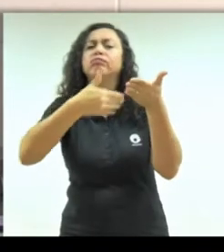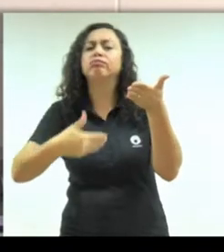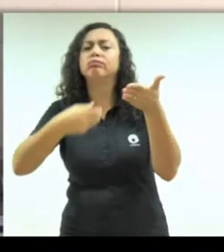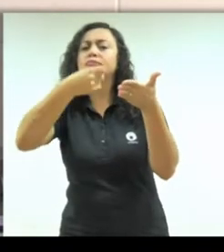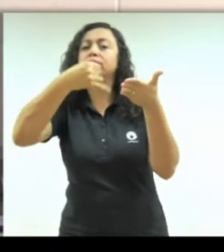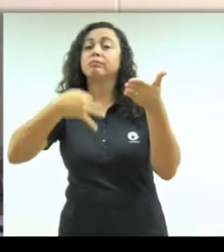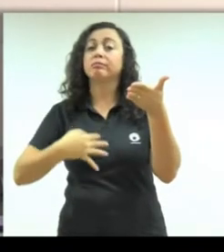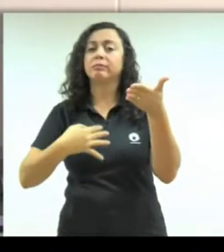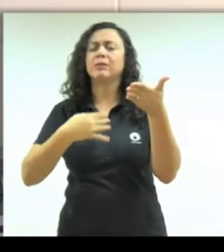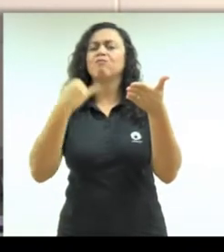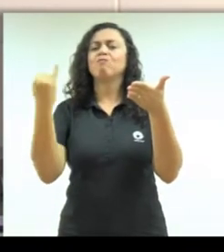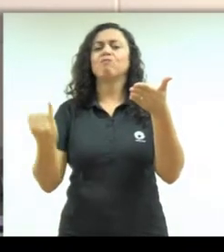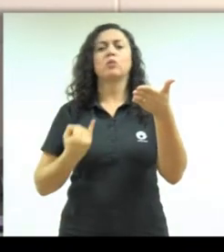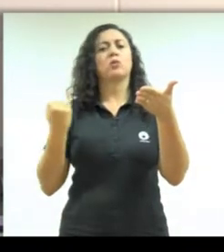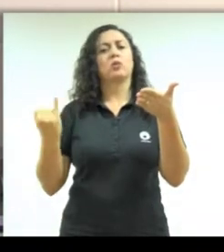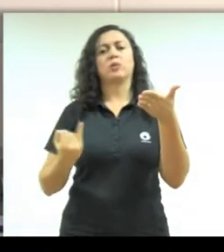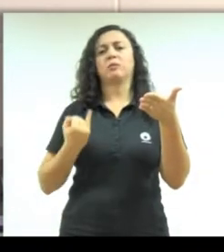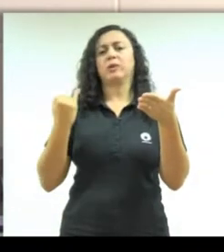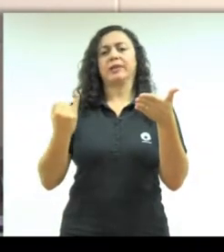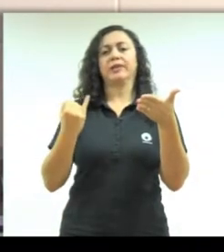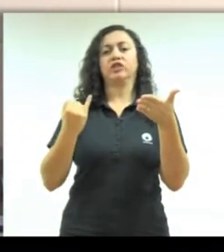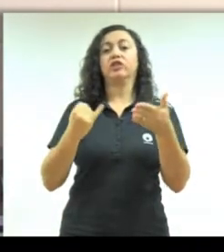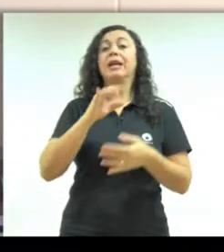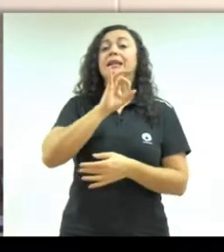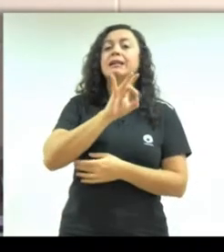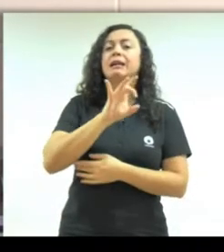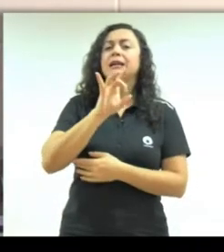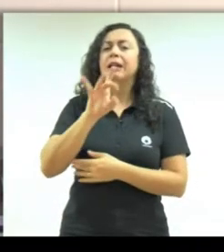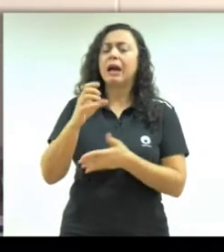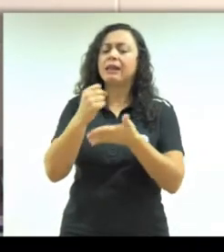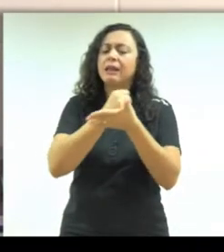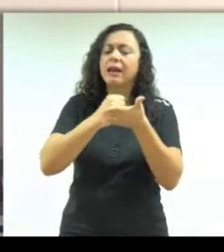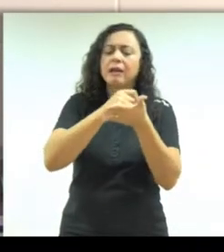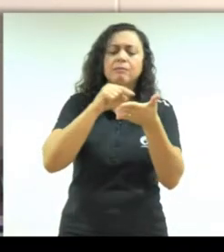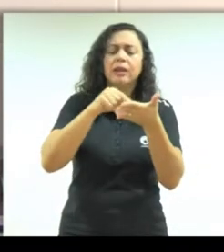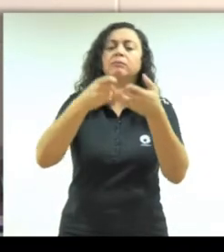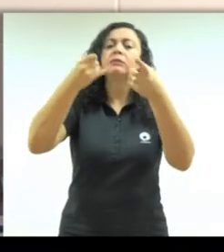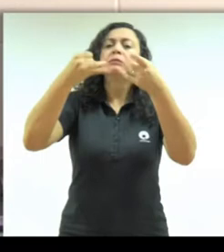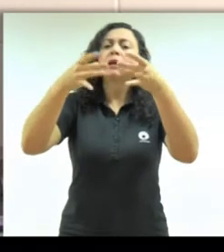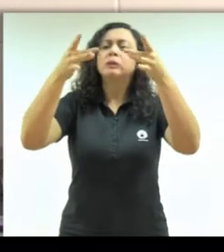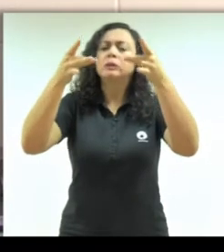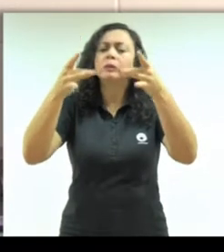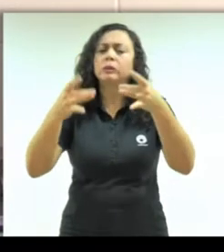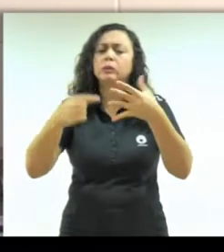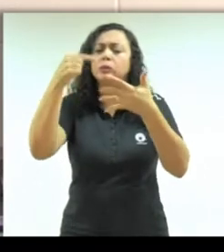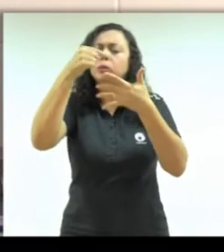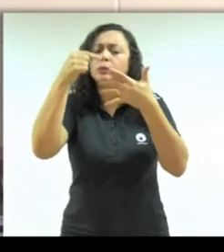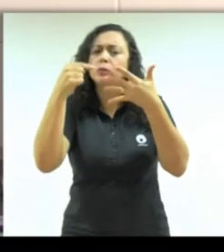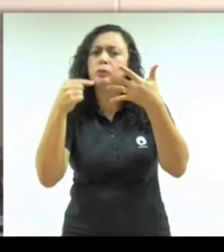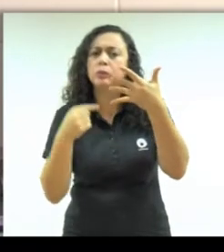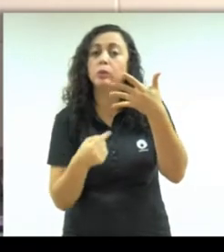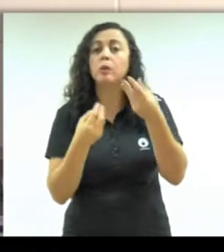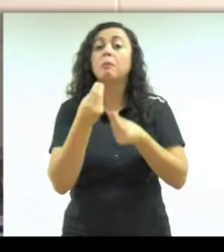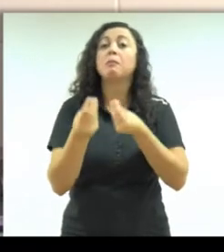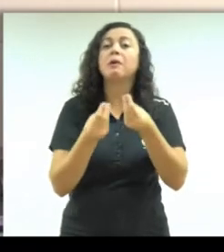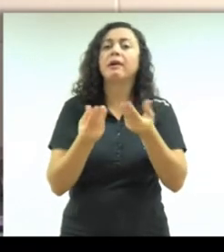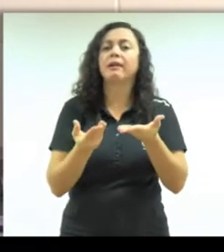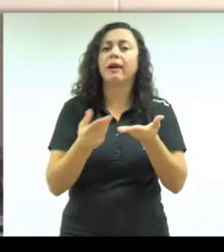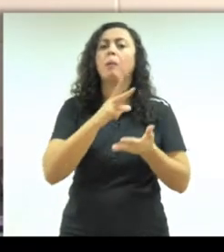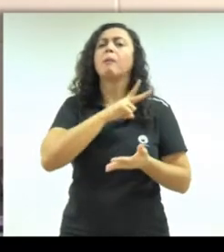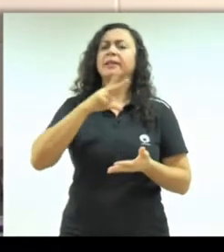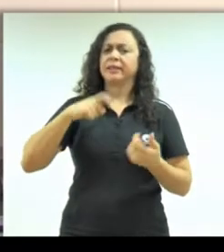Acho que é muito importante cada medicação, ela ser explicada para o paciente, para que ela serve.